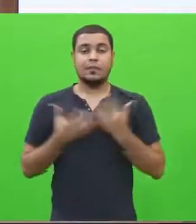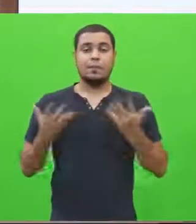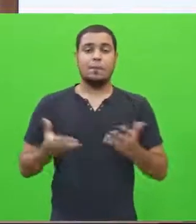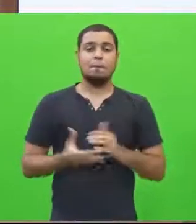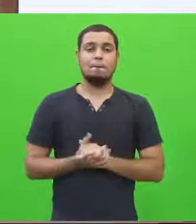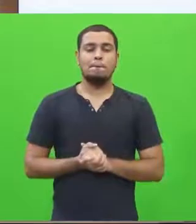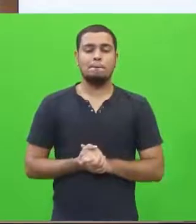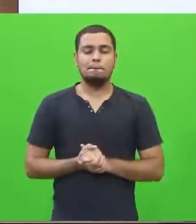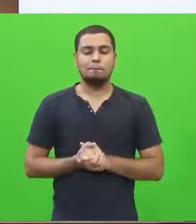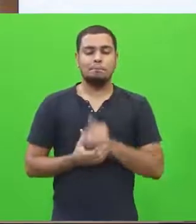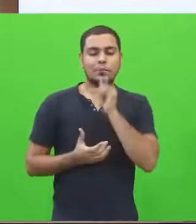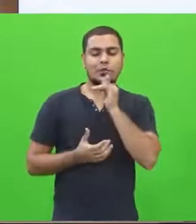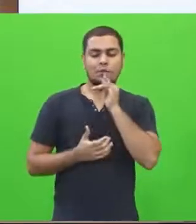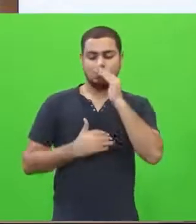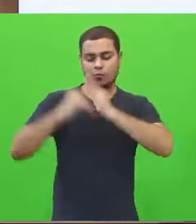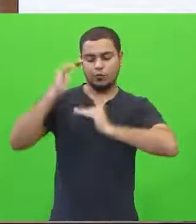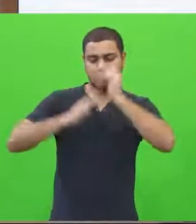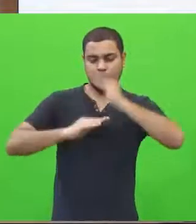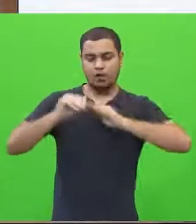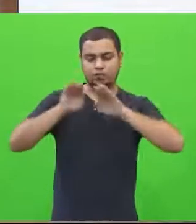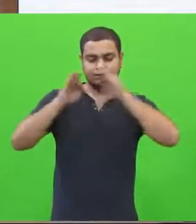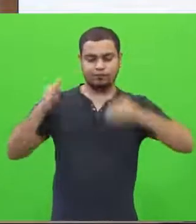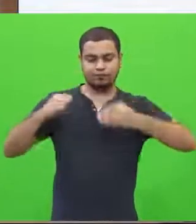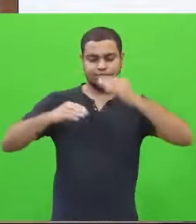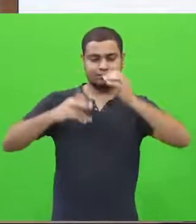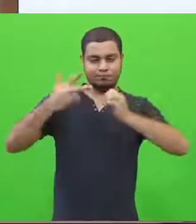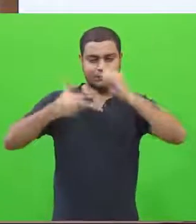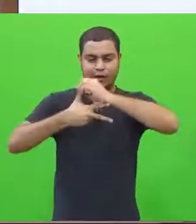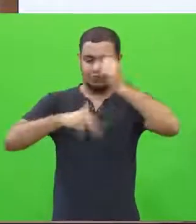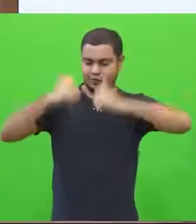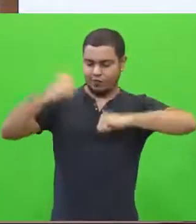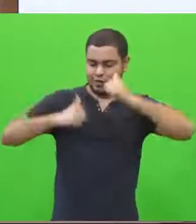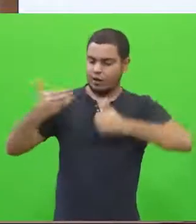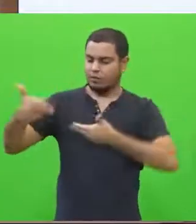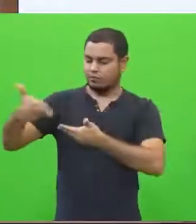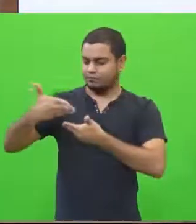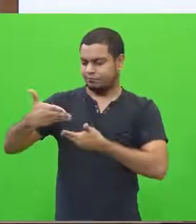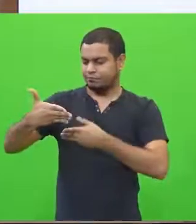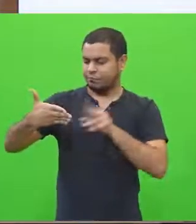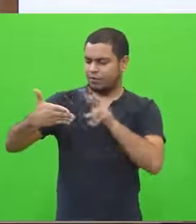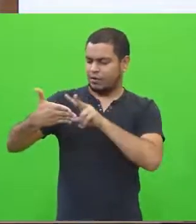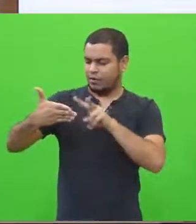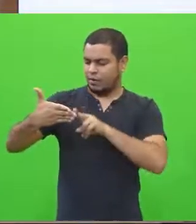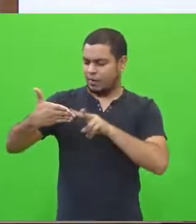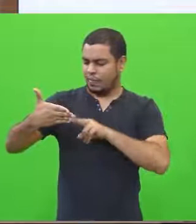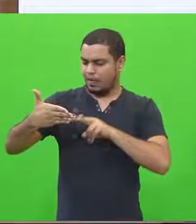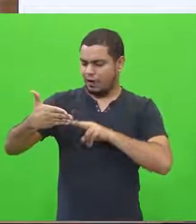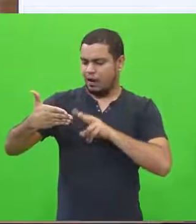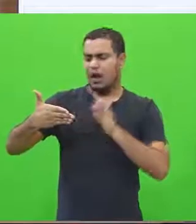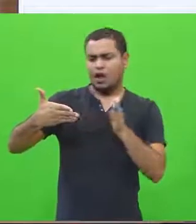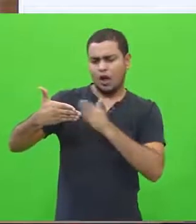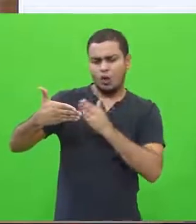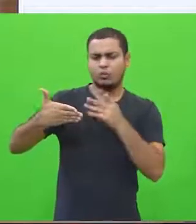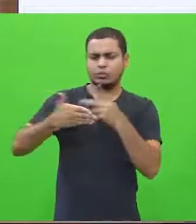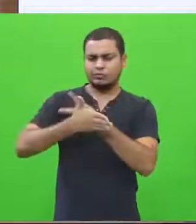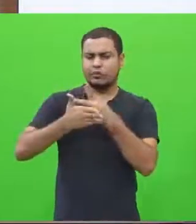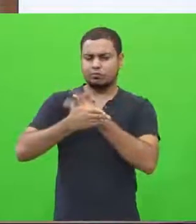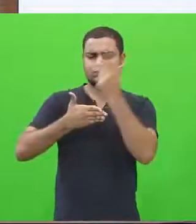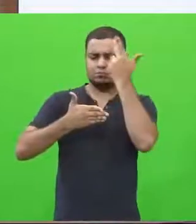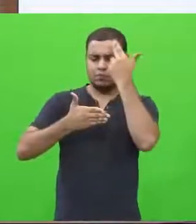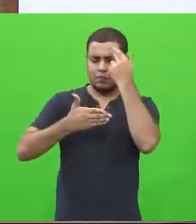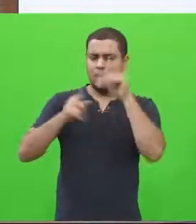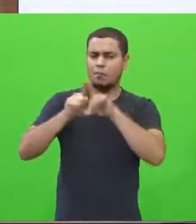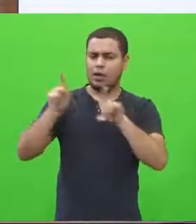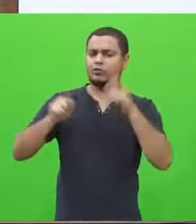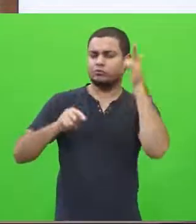os profissionais que avaliam a redação, eles vão desconsiderar algum aspecto que possa, sim, atingir o aspecto